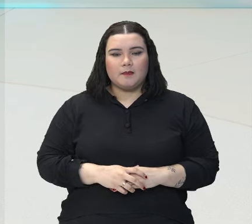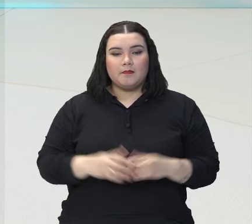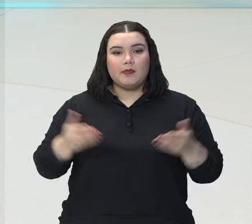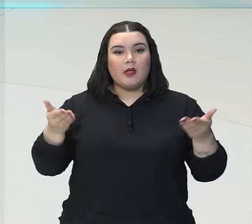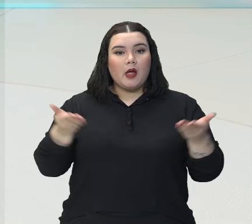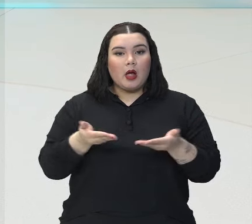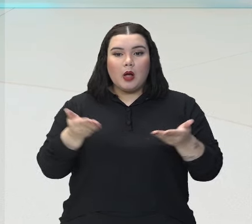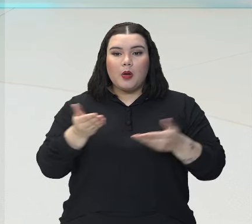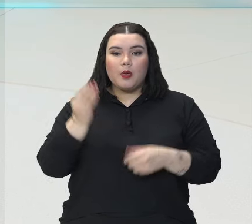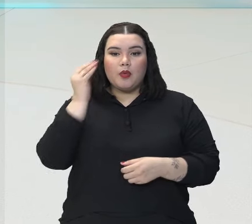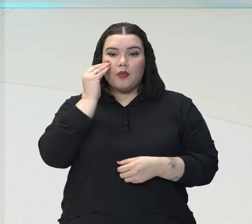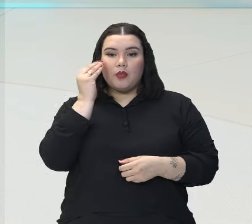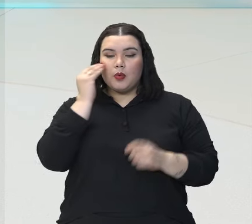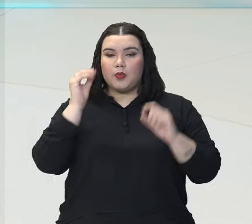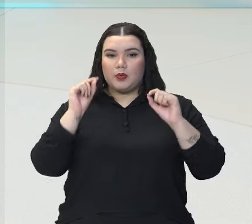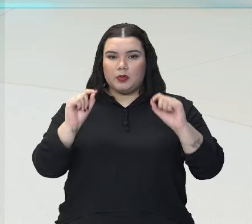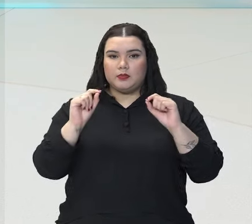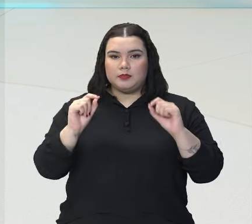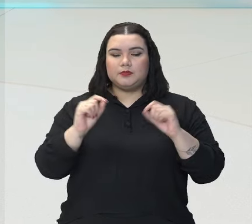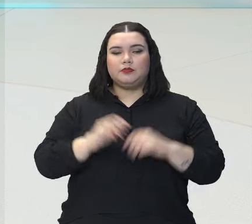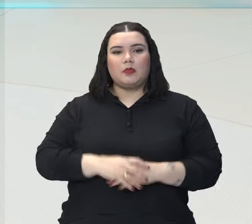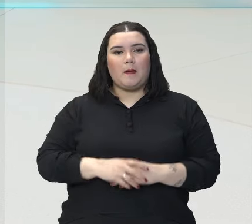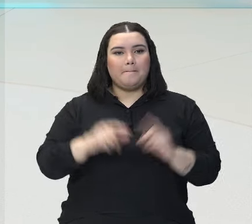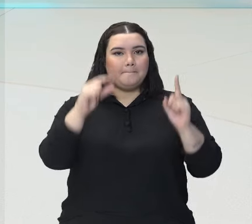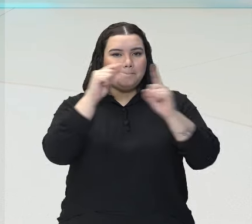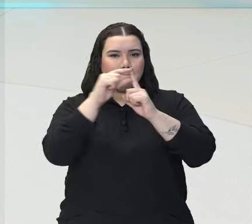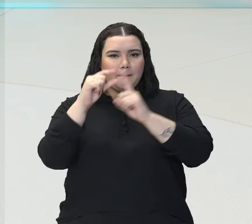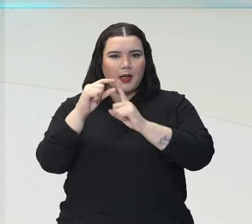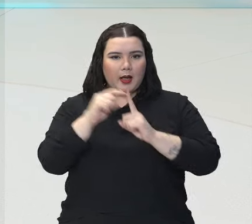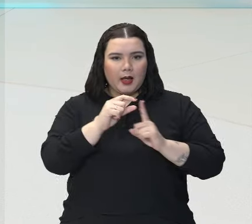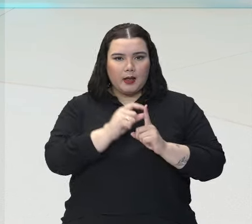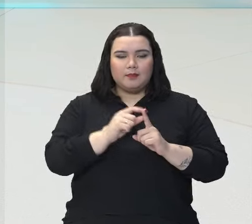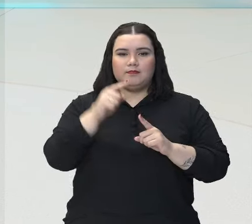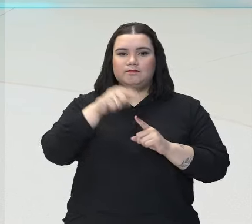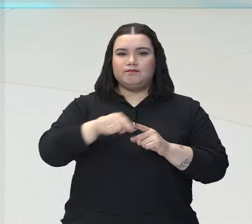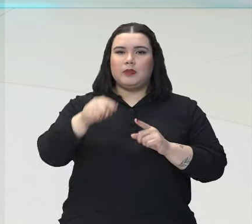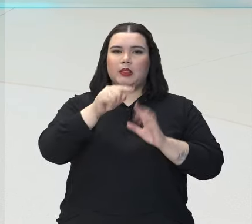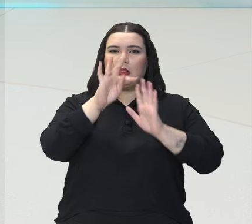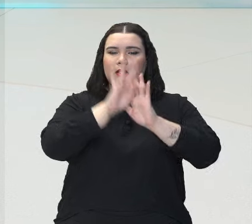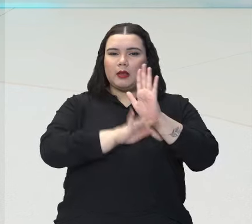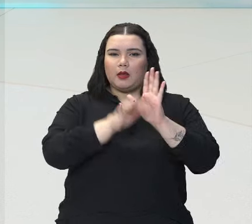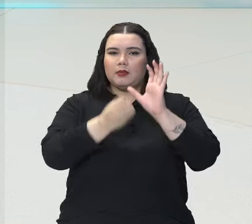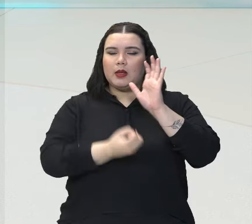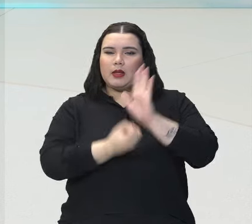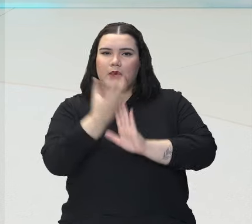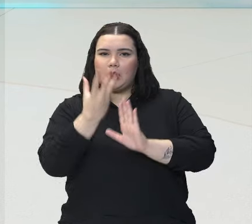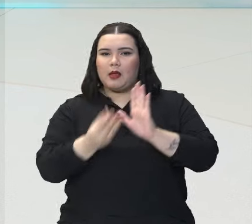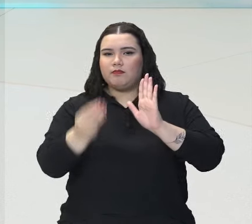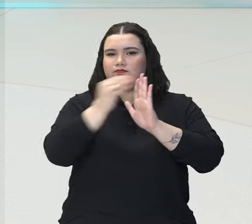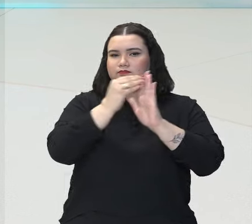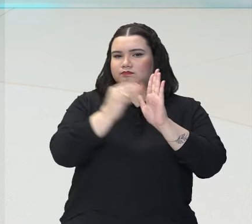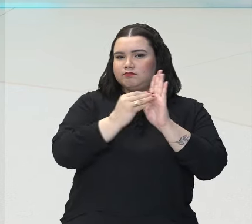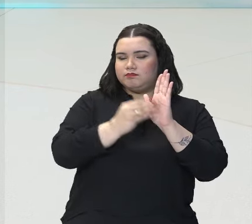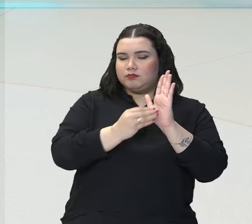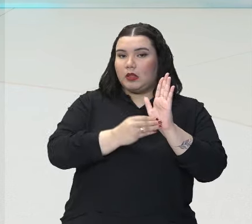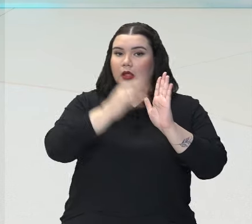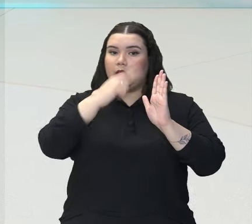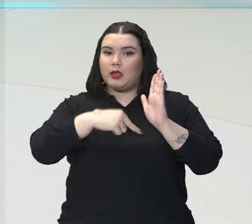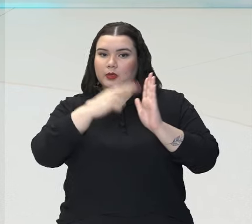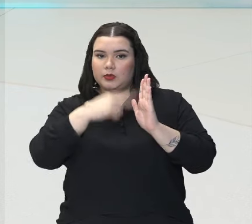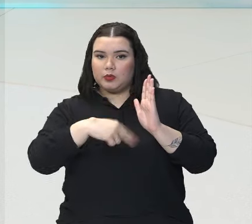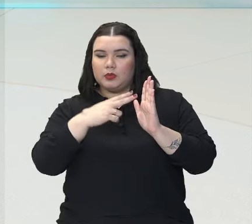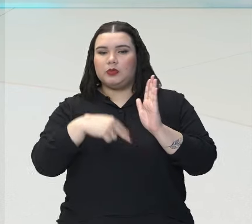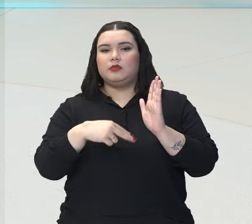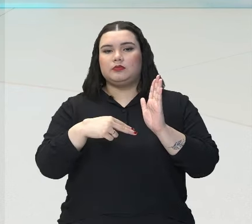observar, né? Essas são palavras que você introduz nos textos, que você vê nas suas leituras, que